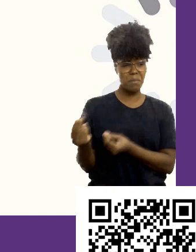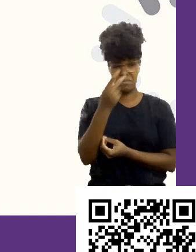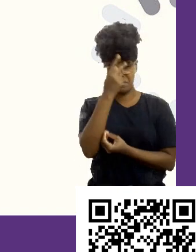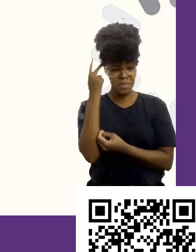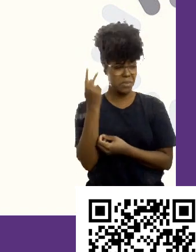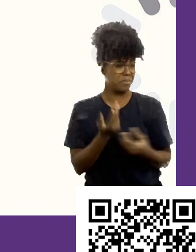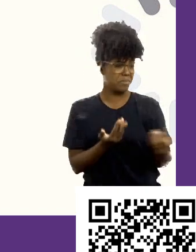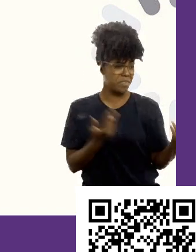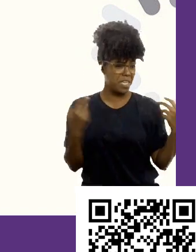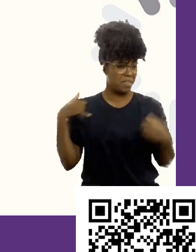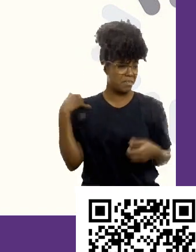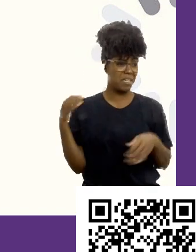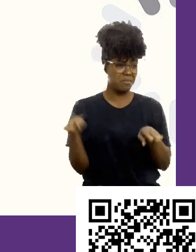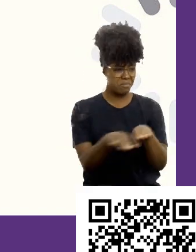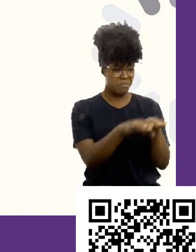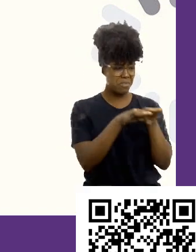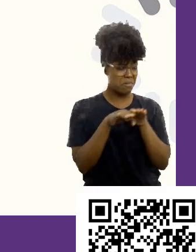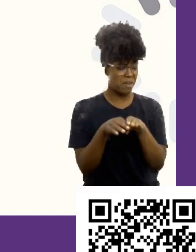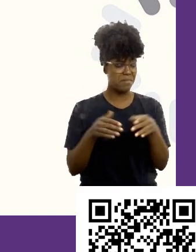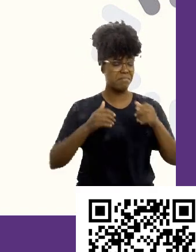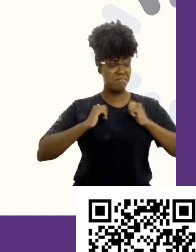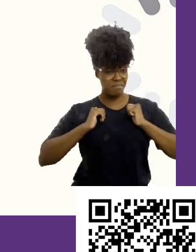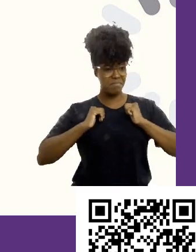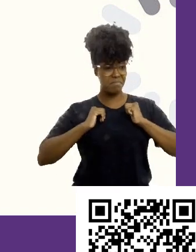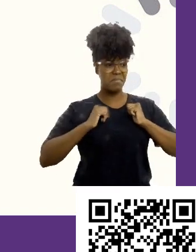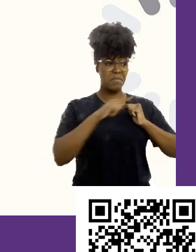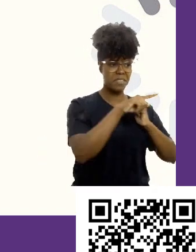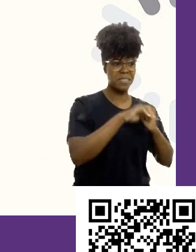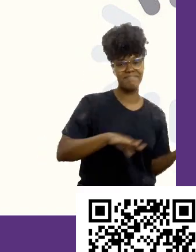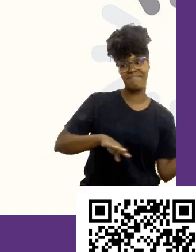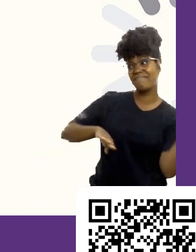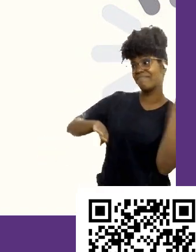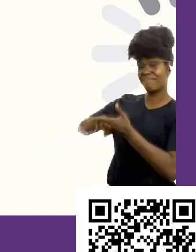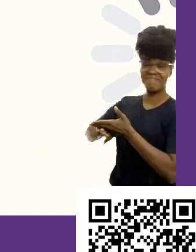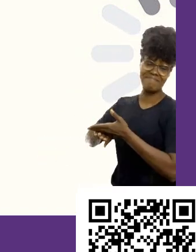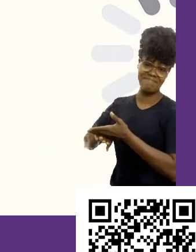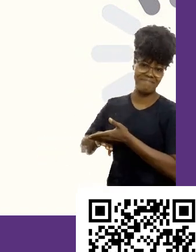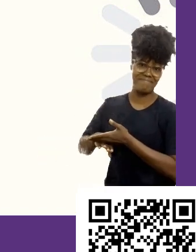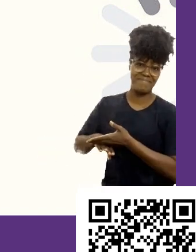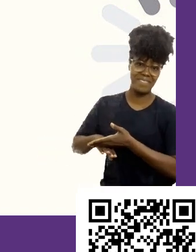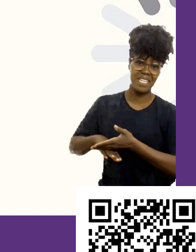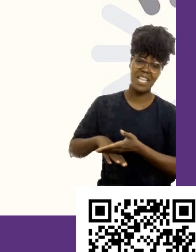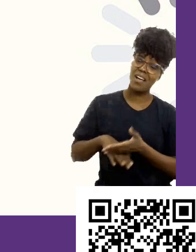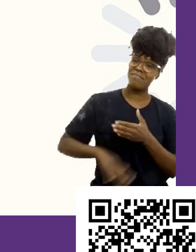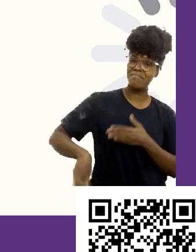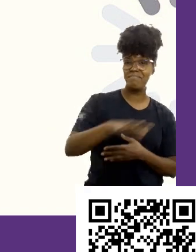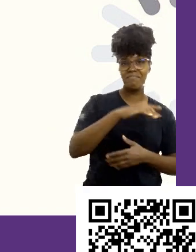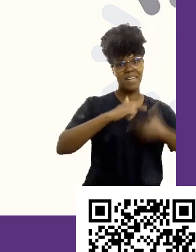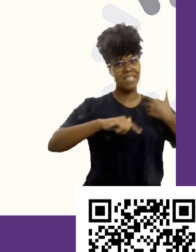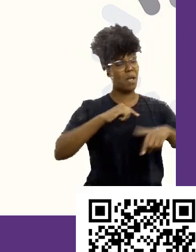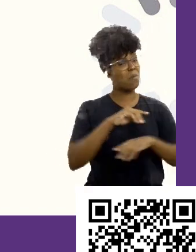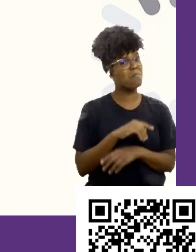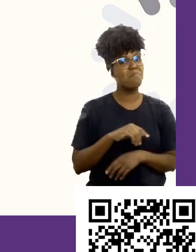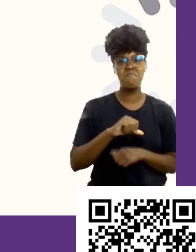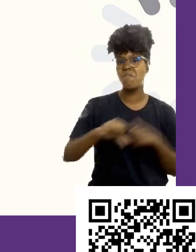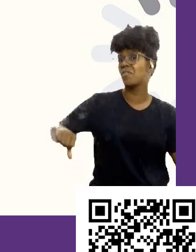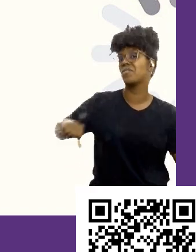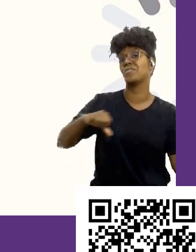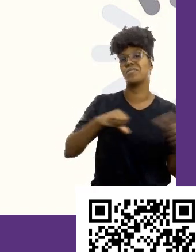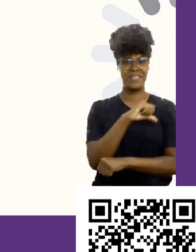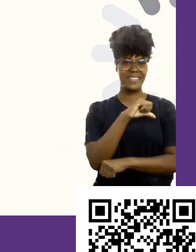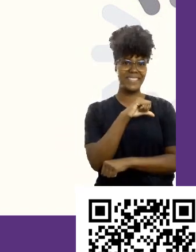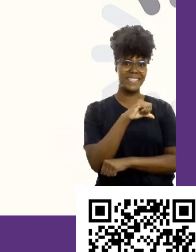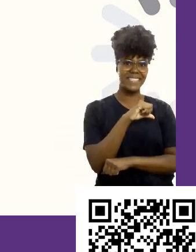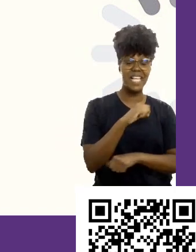idade não estava fazendo nada. E você vai sair na frente deles. Então, o mercado mudou. Se movimentem. Saem na